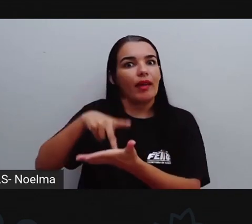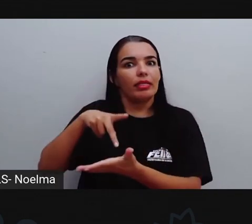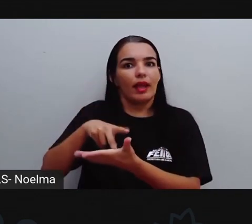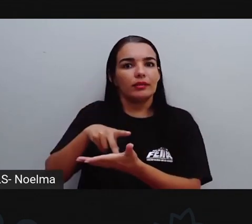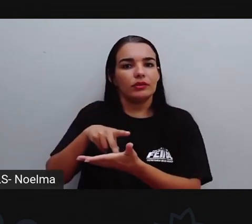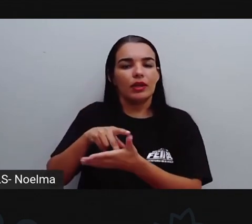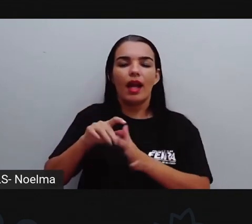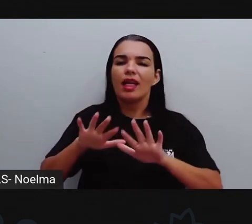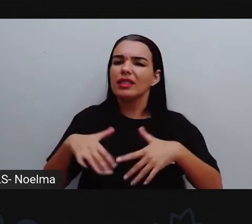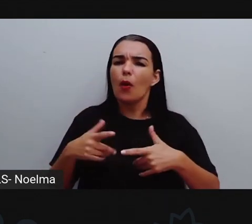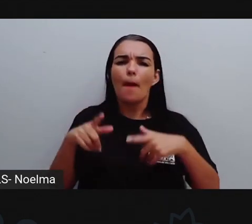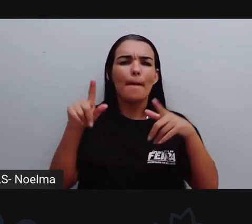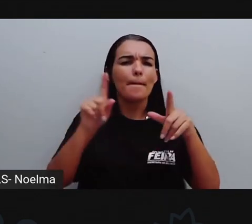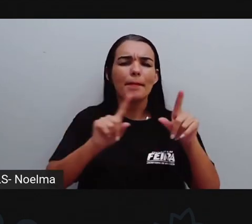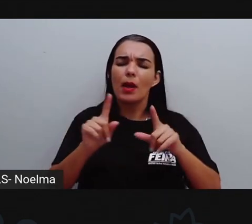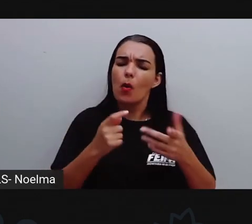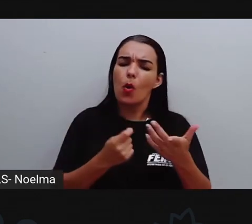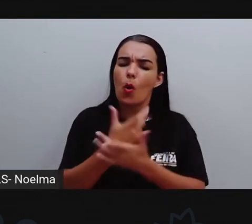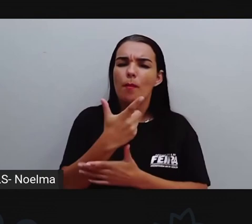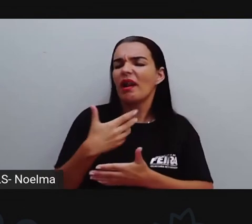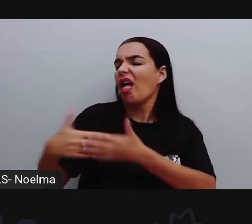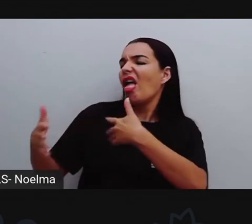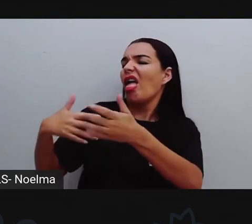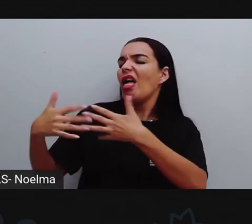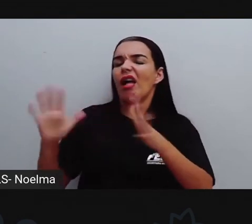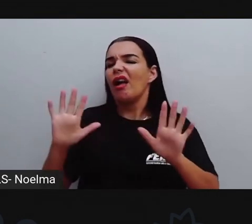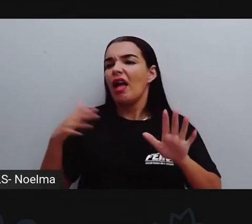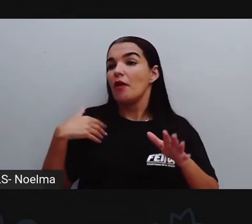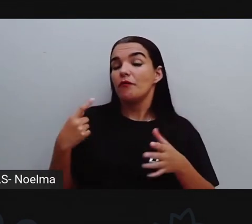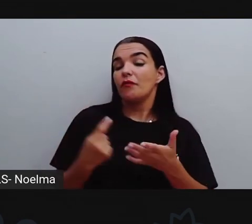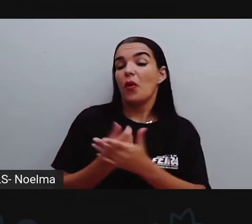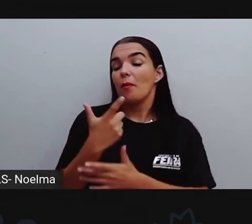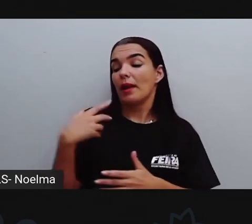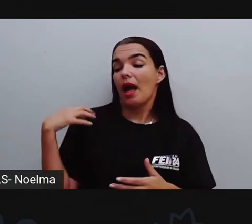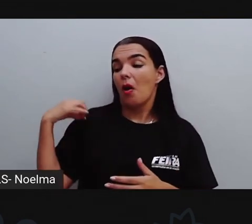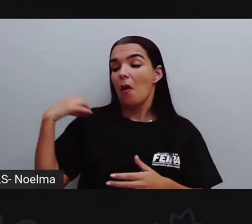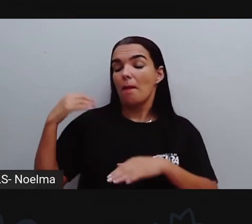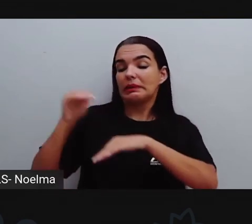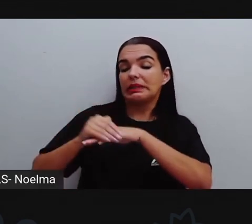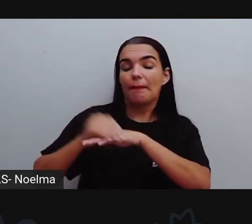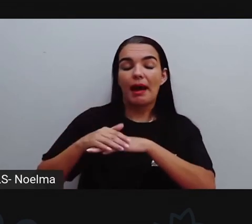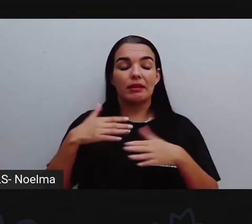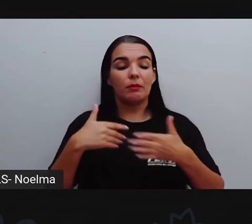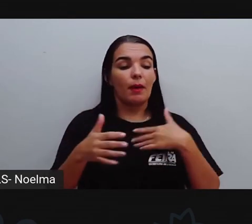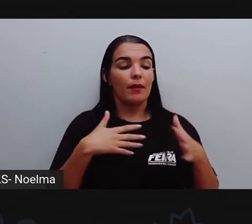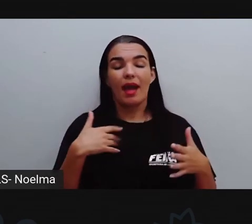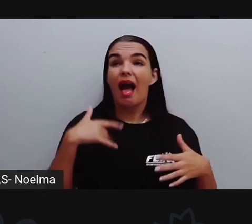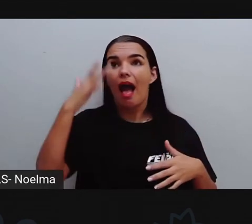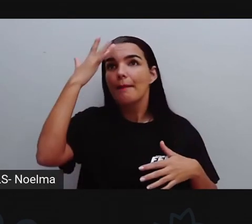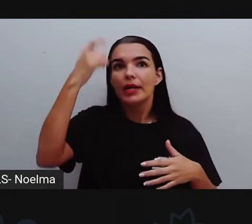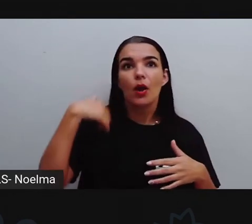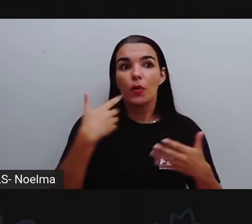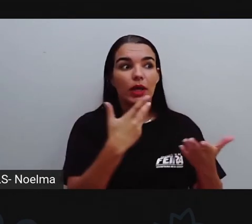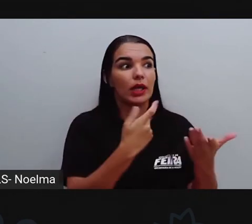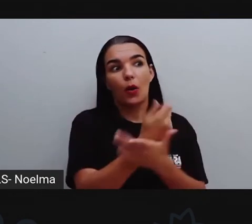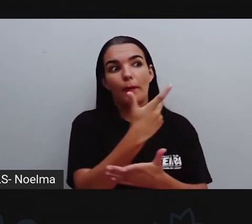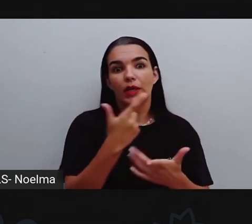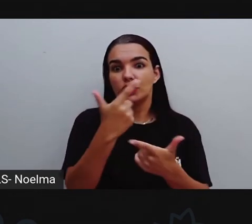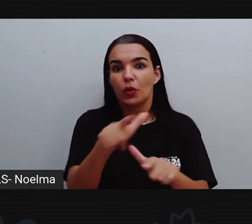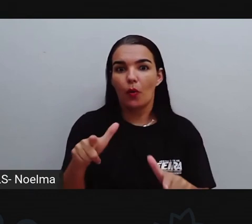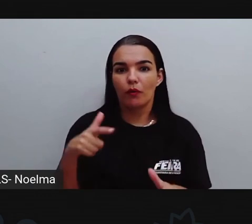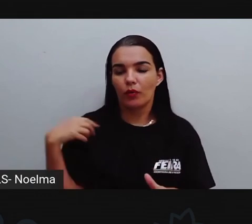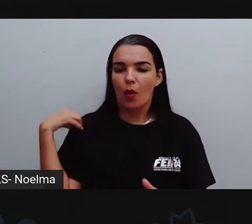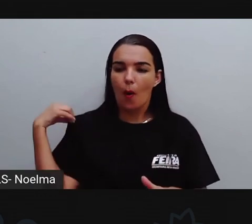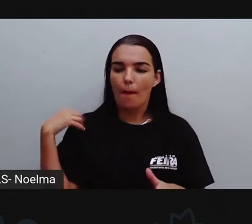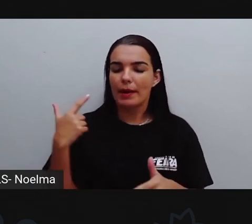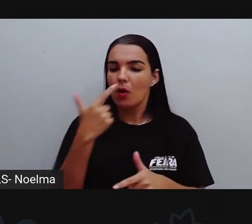compra de forma aleatória. Ah, vou comprar uma roupa, vou comprar um sapato hoje, amanhã vou comprar de novo uma roupa, vou comprar outro